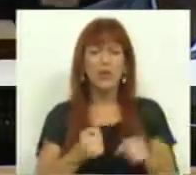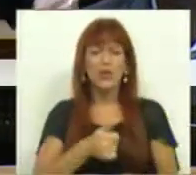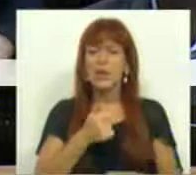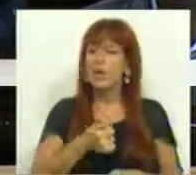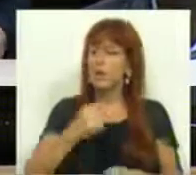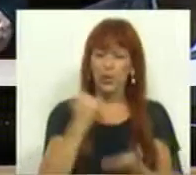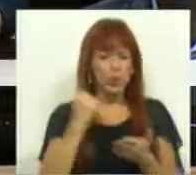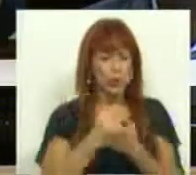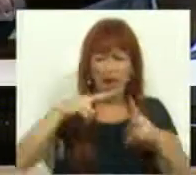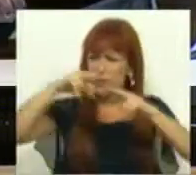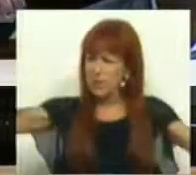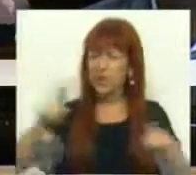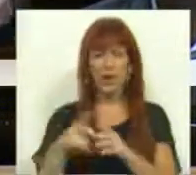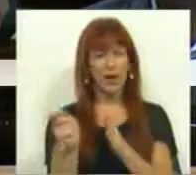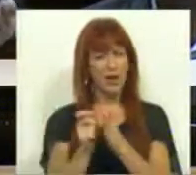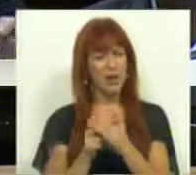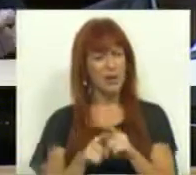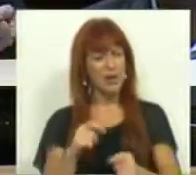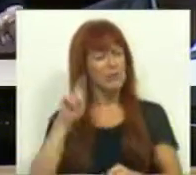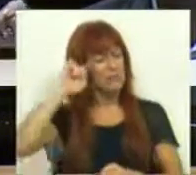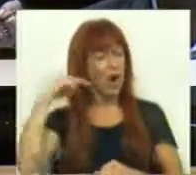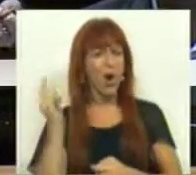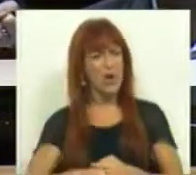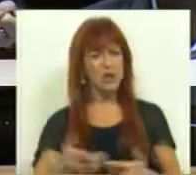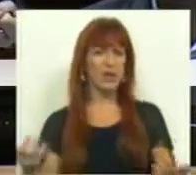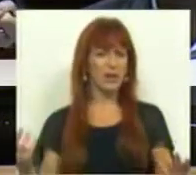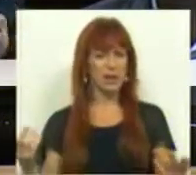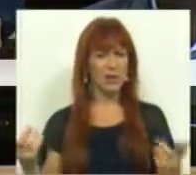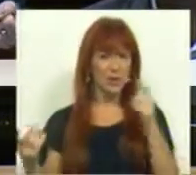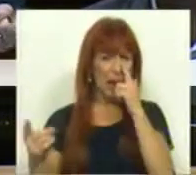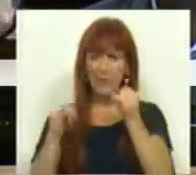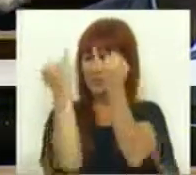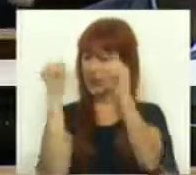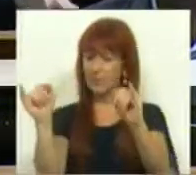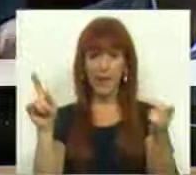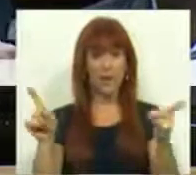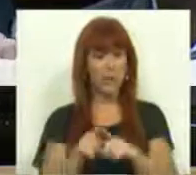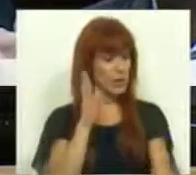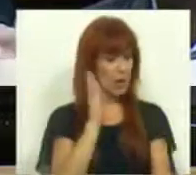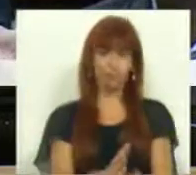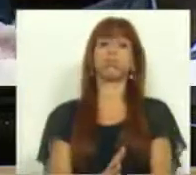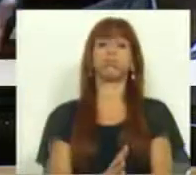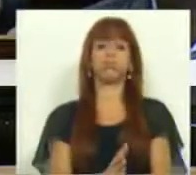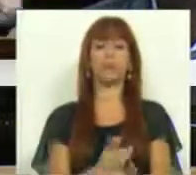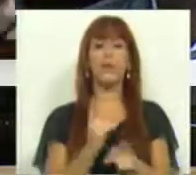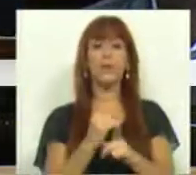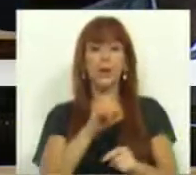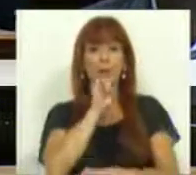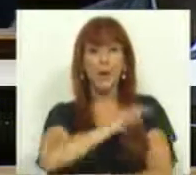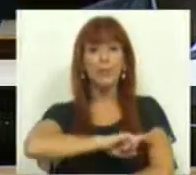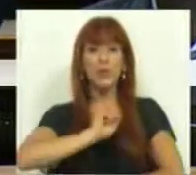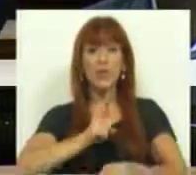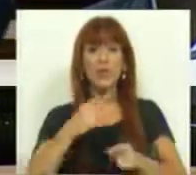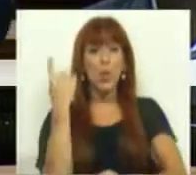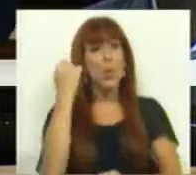município, com os critérios que põe em causa, quer a independência, quer a imparcialidade. Portanto, é a possibilidade